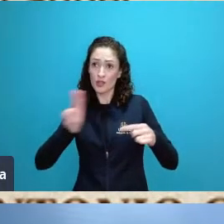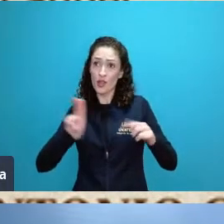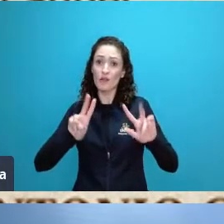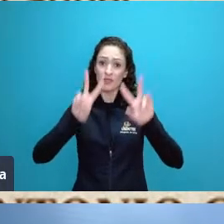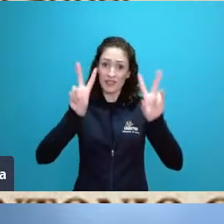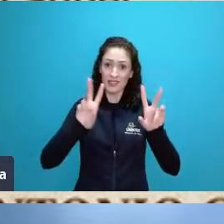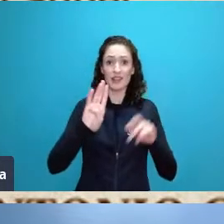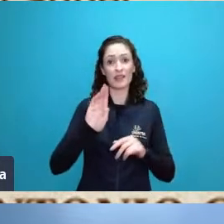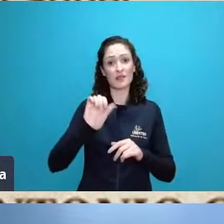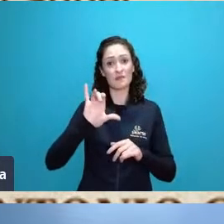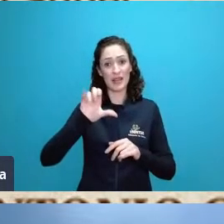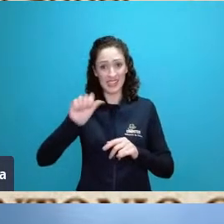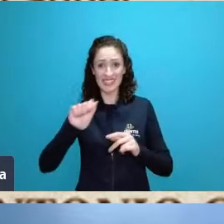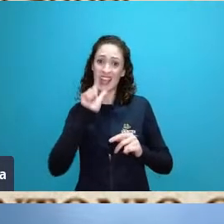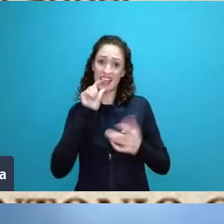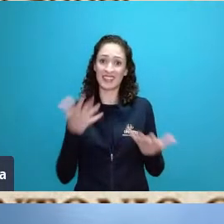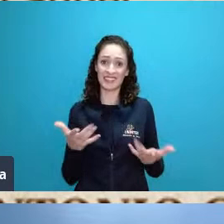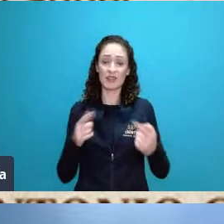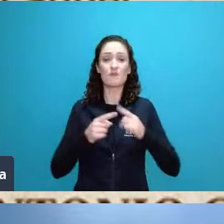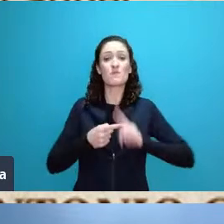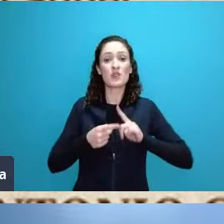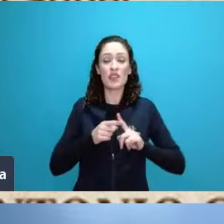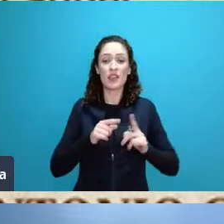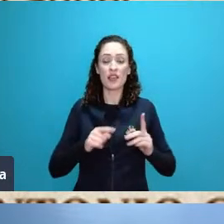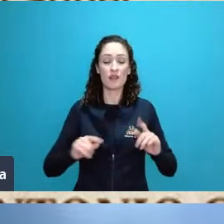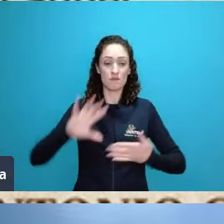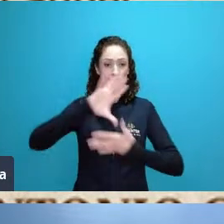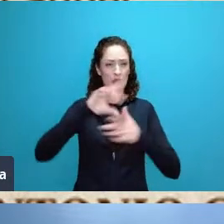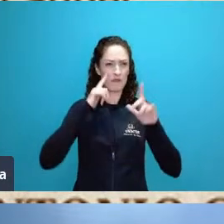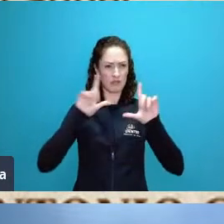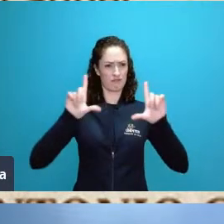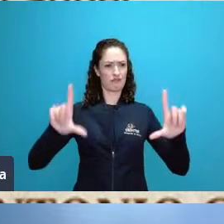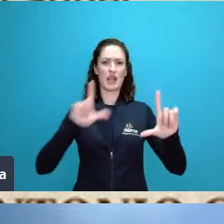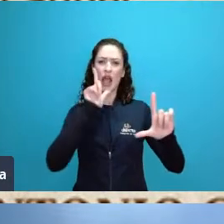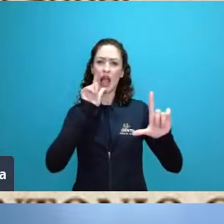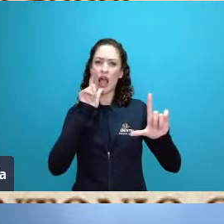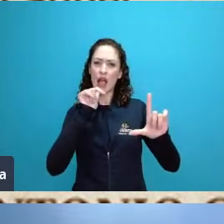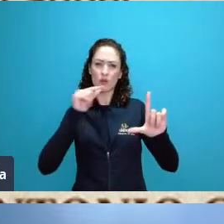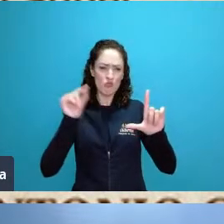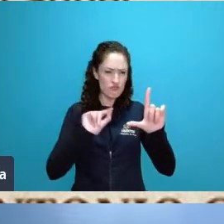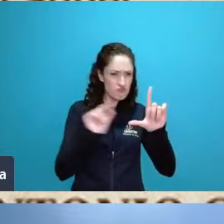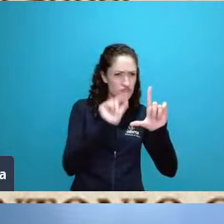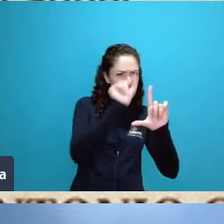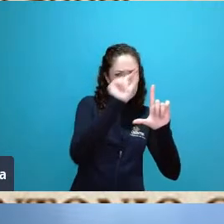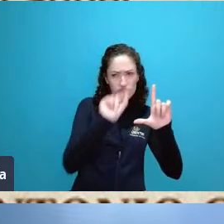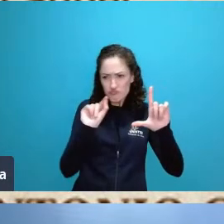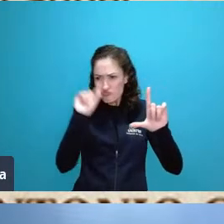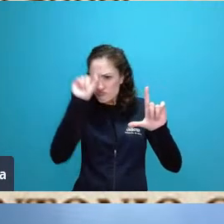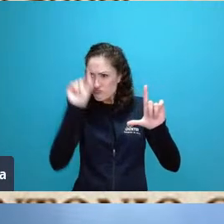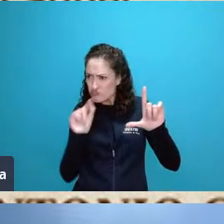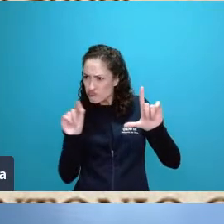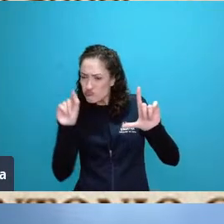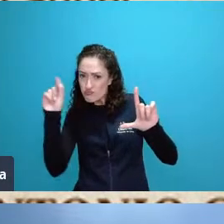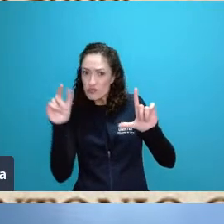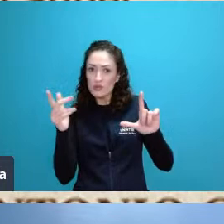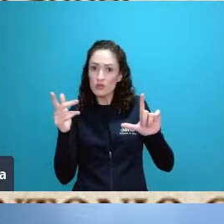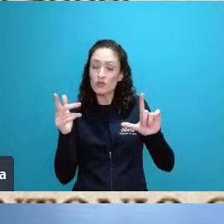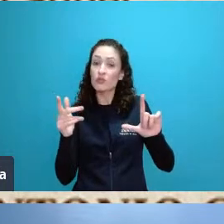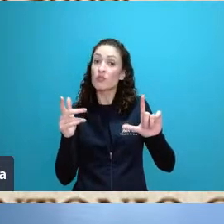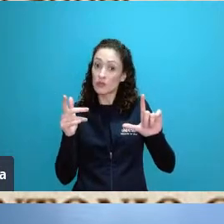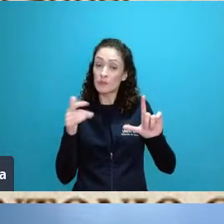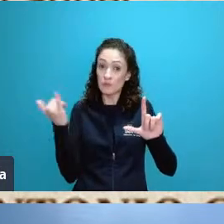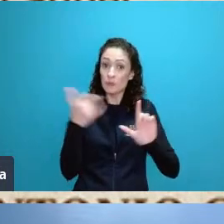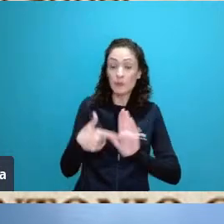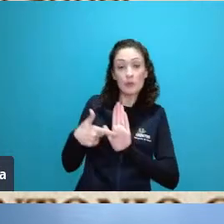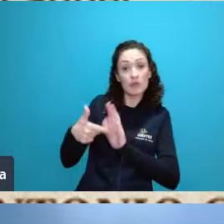o lixo que é lançado na superfície no momento da chuva é transportado para dentro do